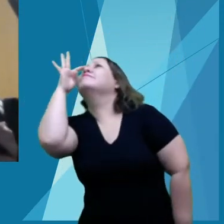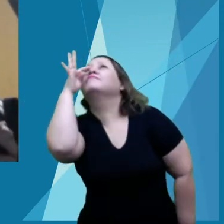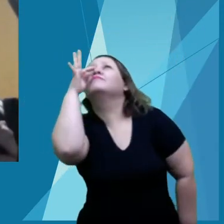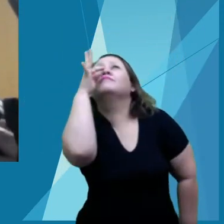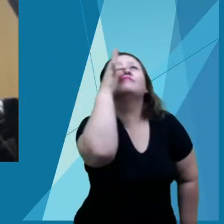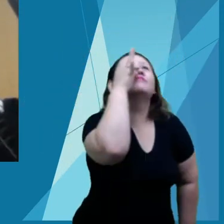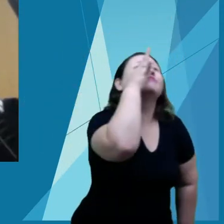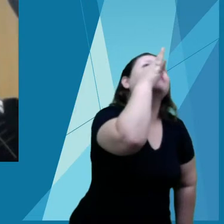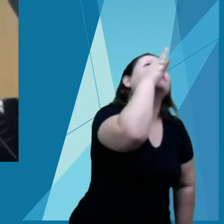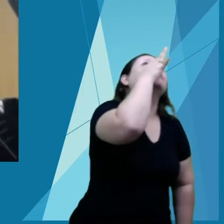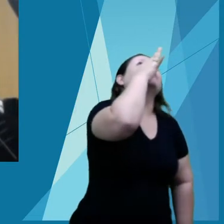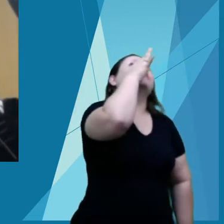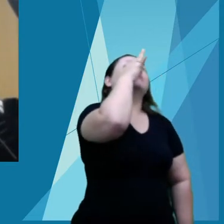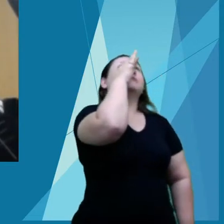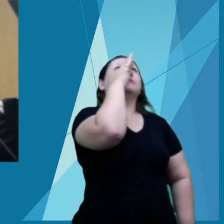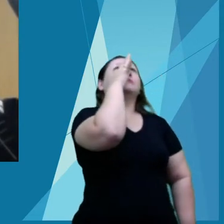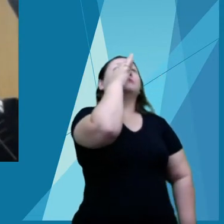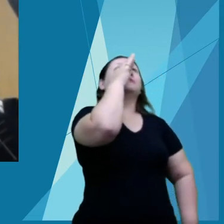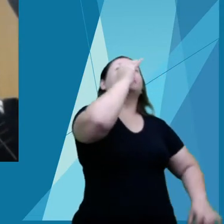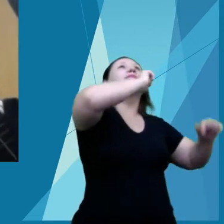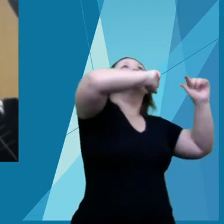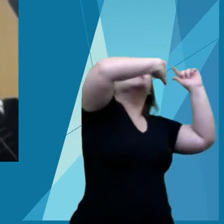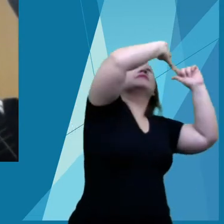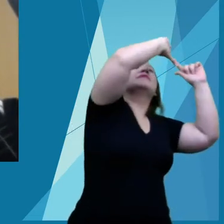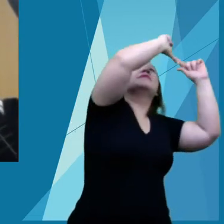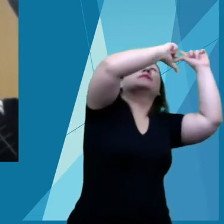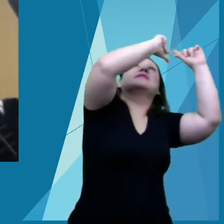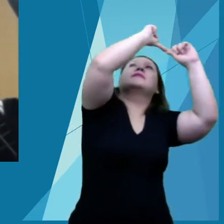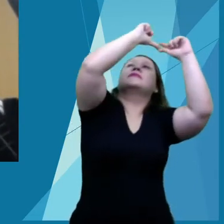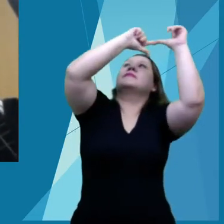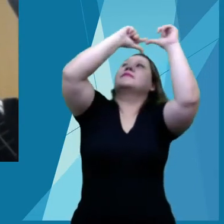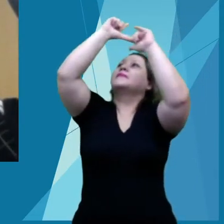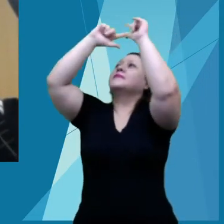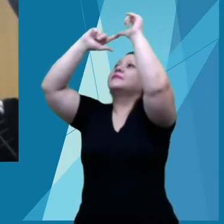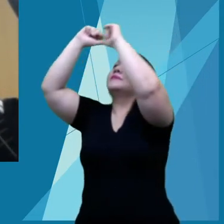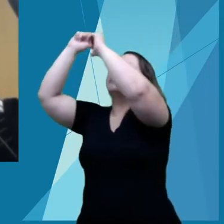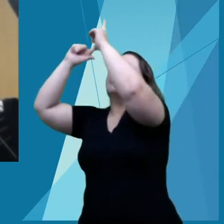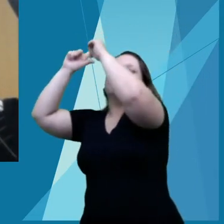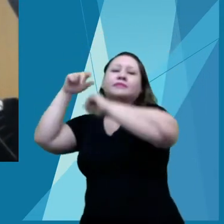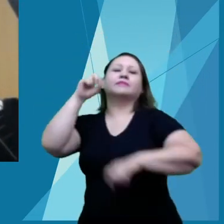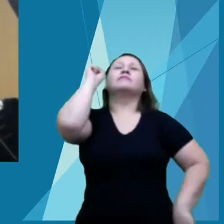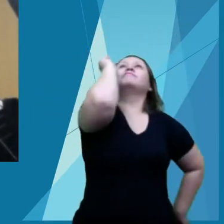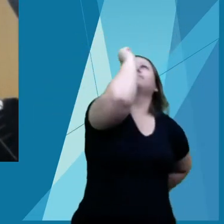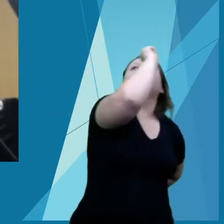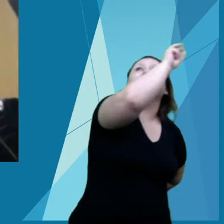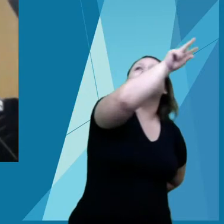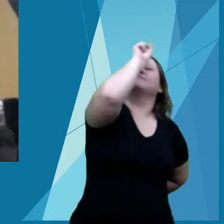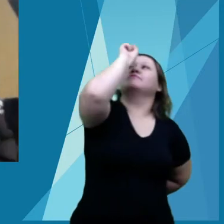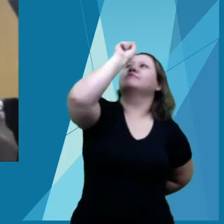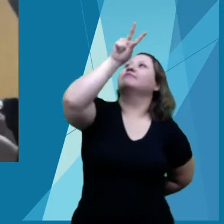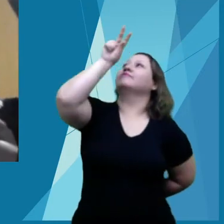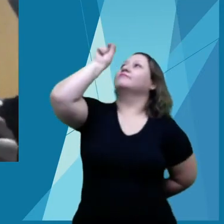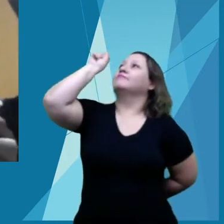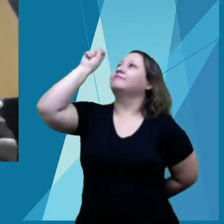própria natureza. És belo, és forte, impávido,